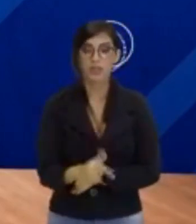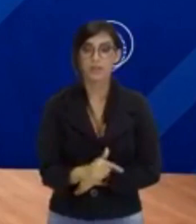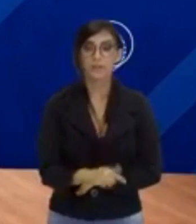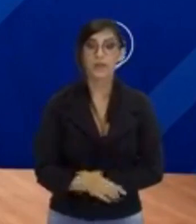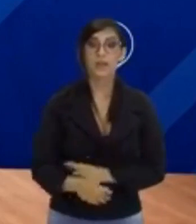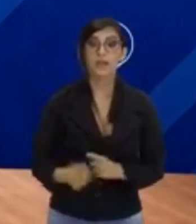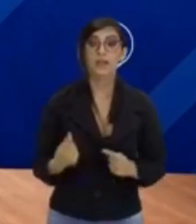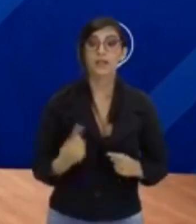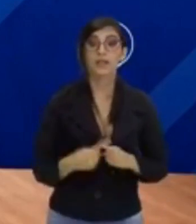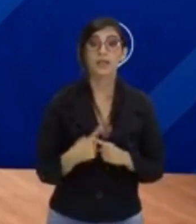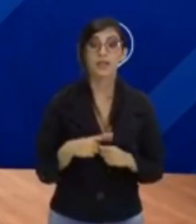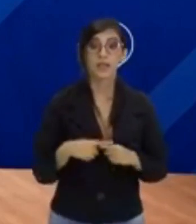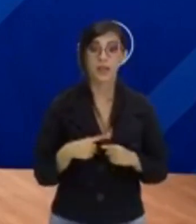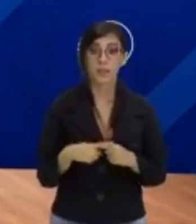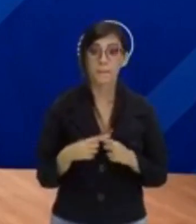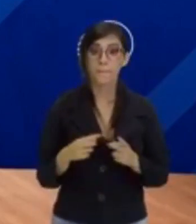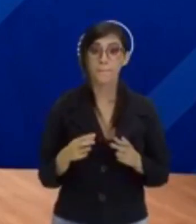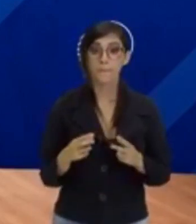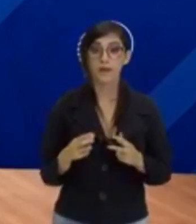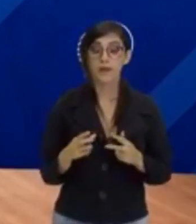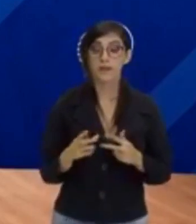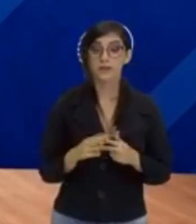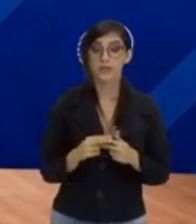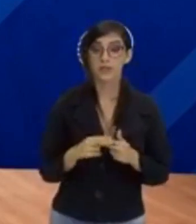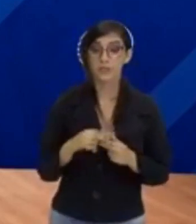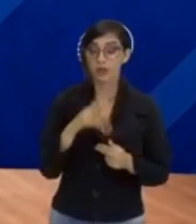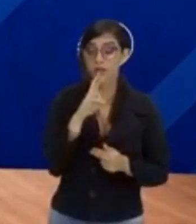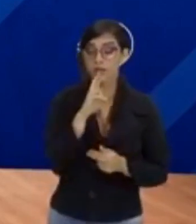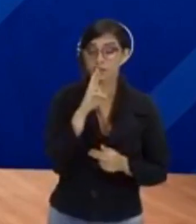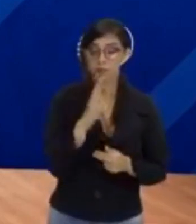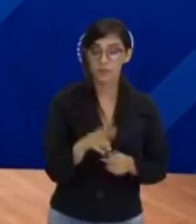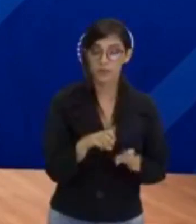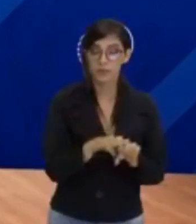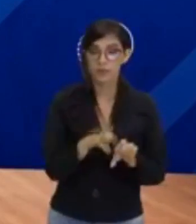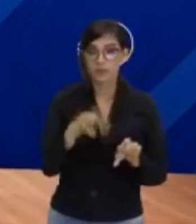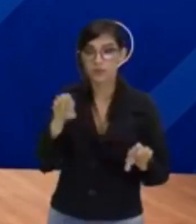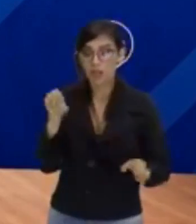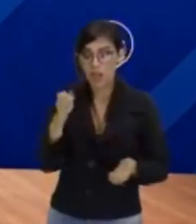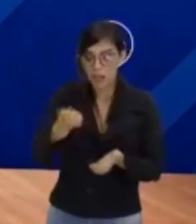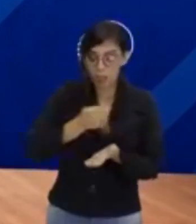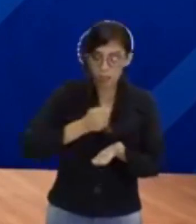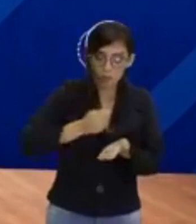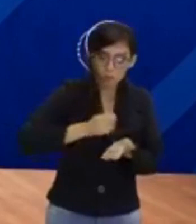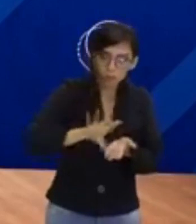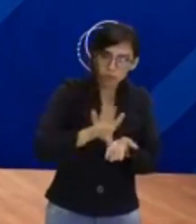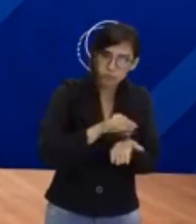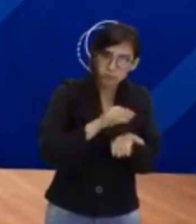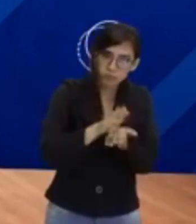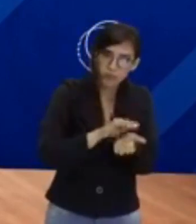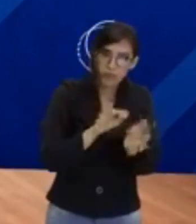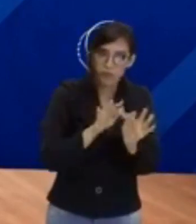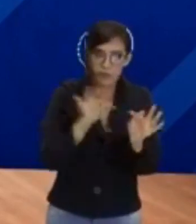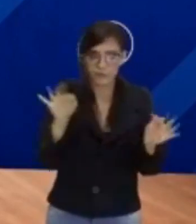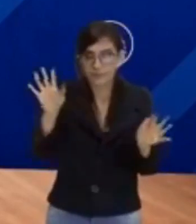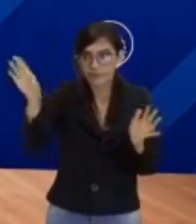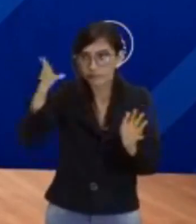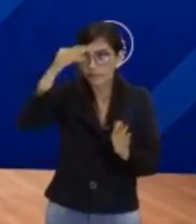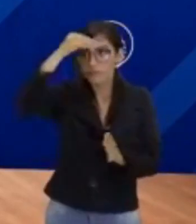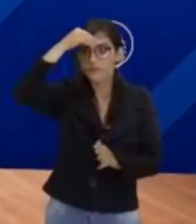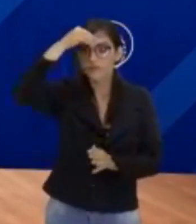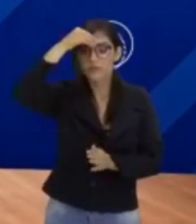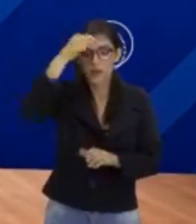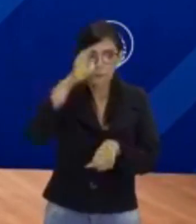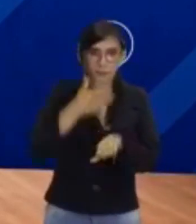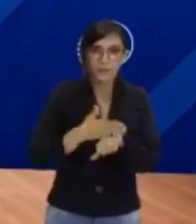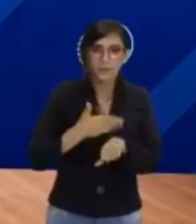utilizo ele para resolver as minhas equações. E aí, anotou as formulazinhas, tá? Gente, é memorizar essas fórmulas e botar em